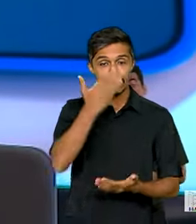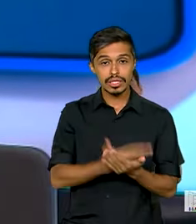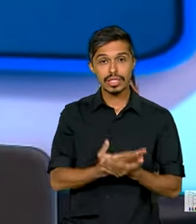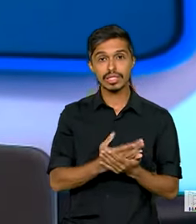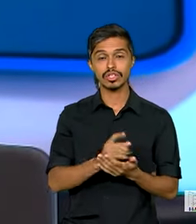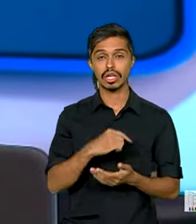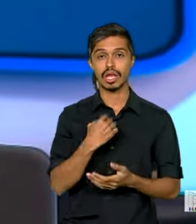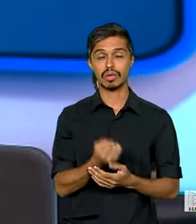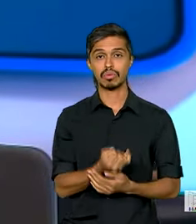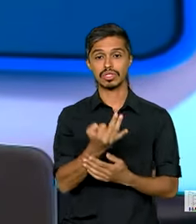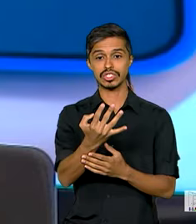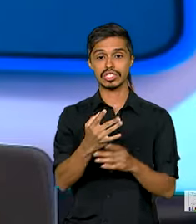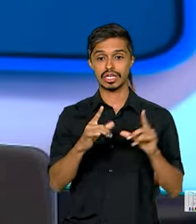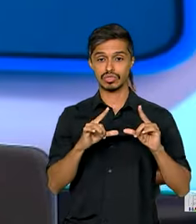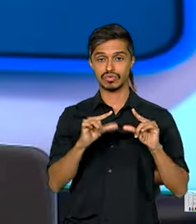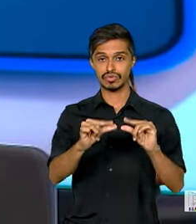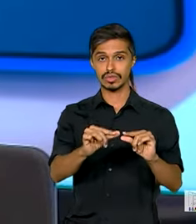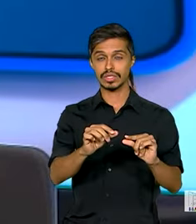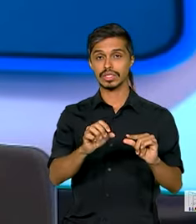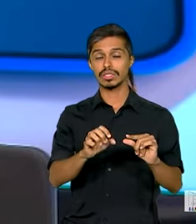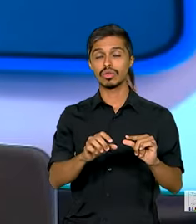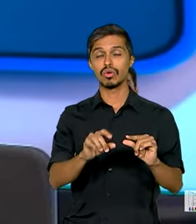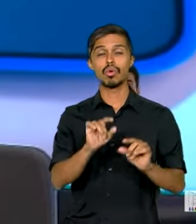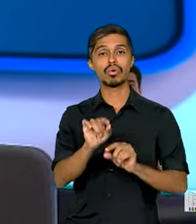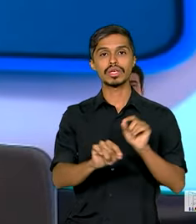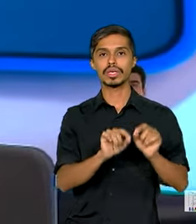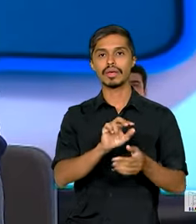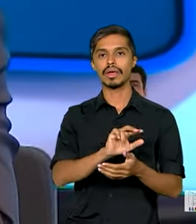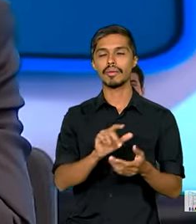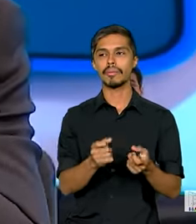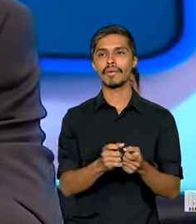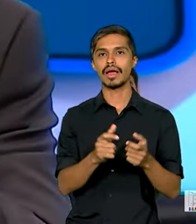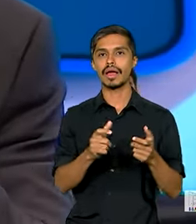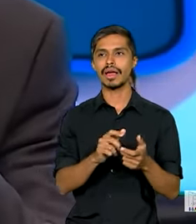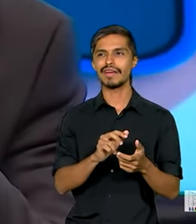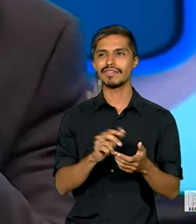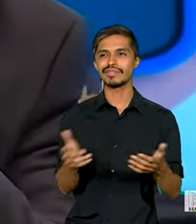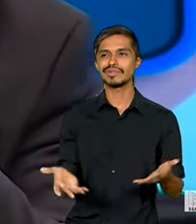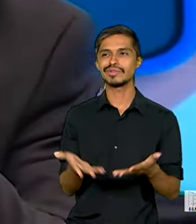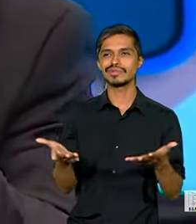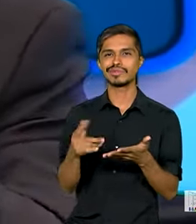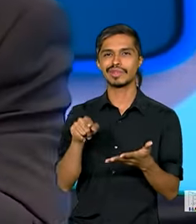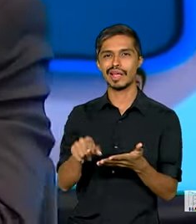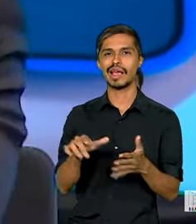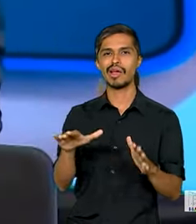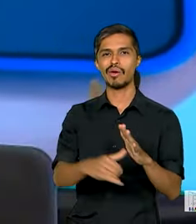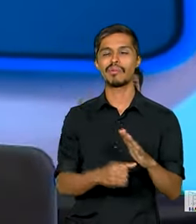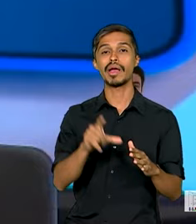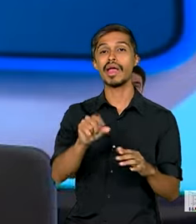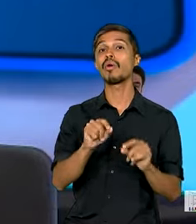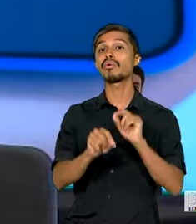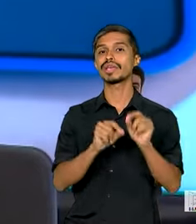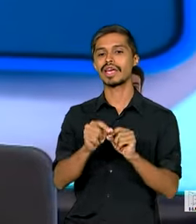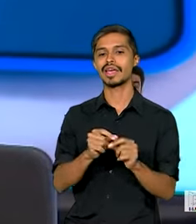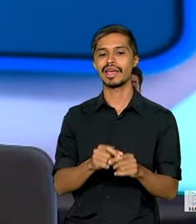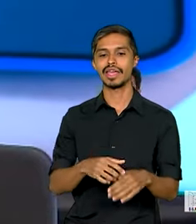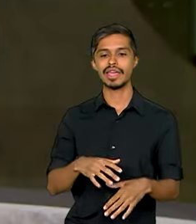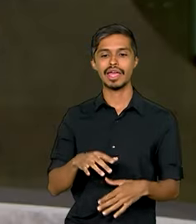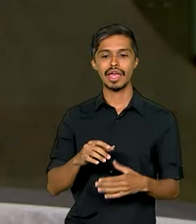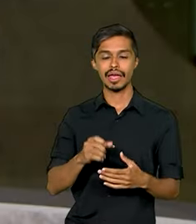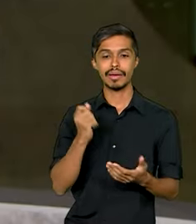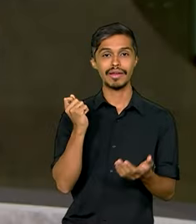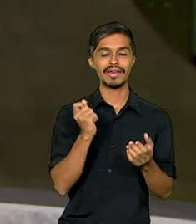a gente vai reduzir muito o que, muitas vezes, estimula o delito, que é a receptação.